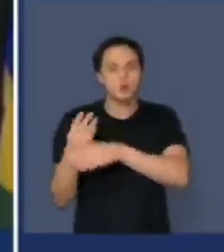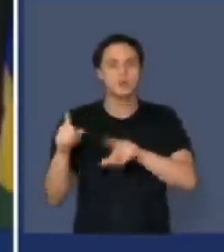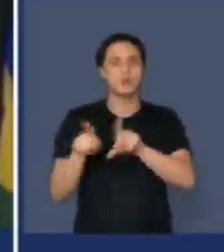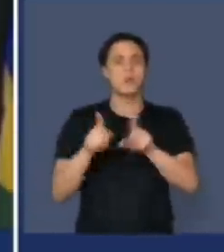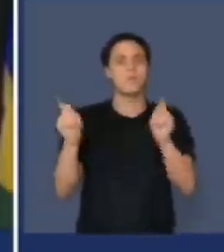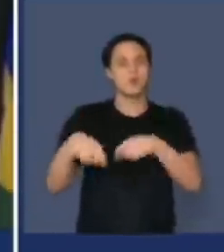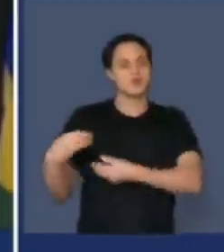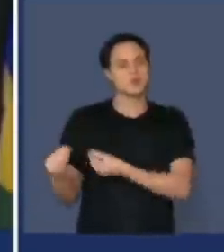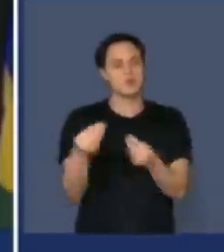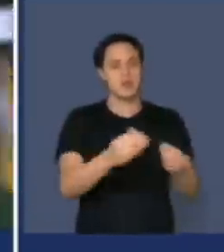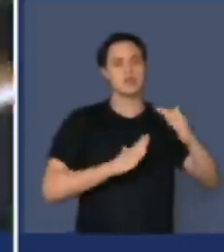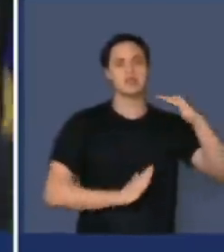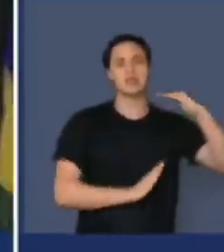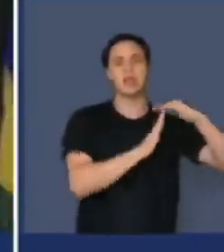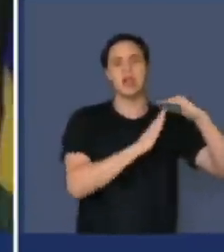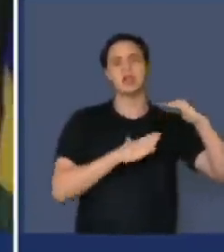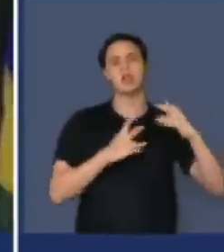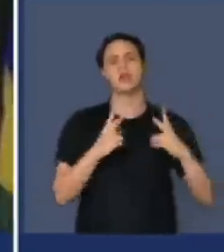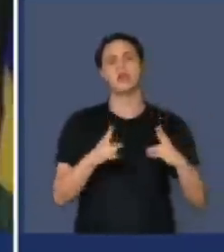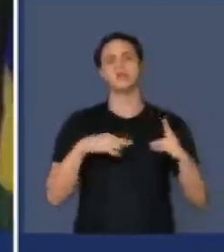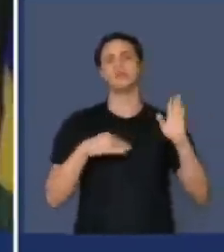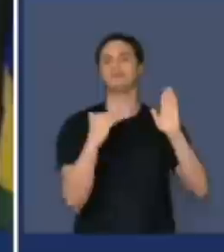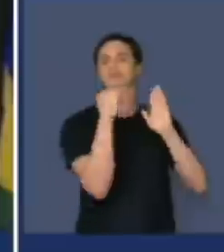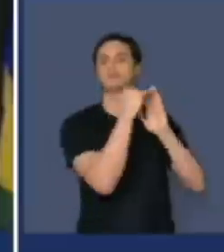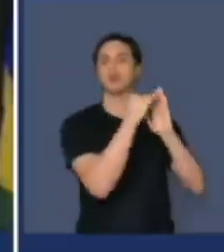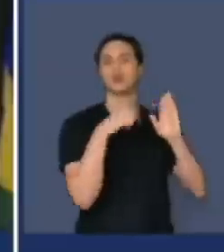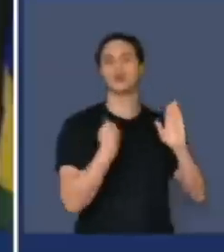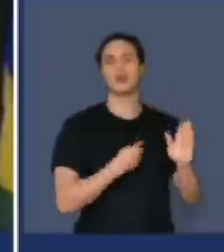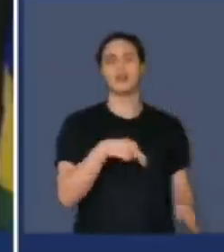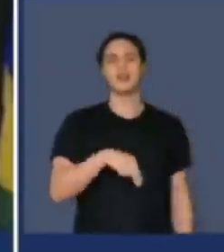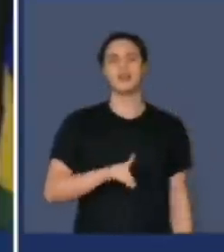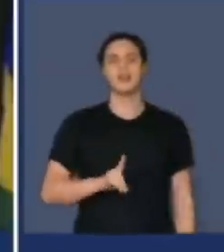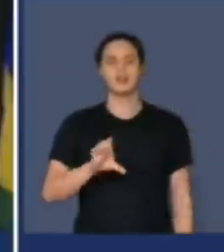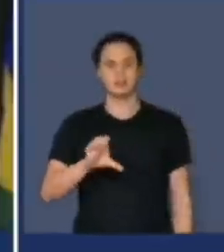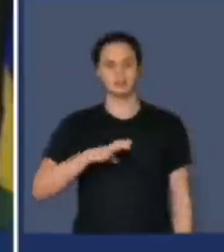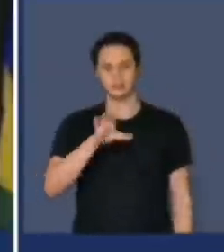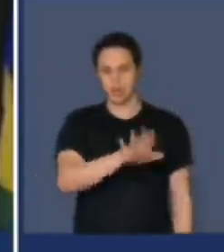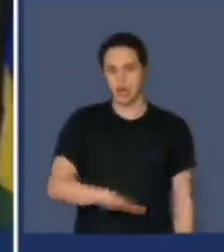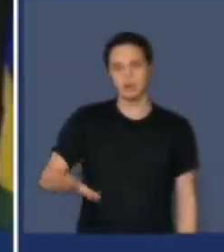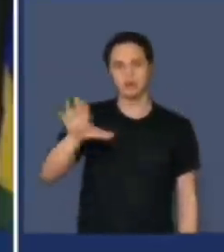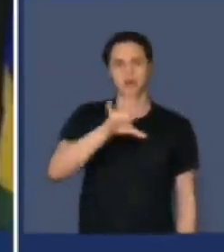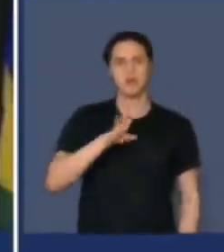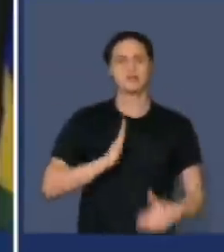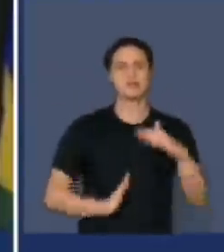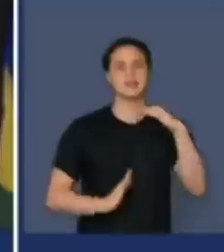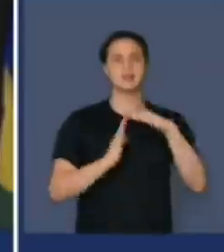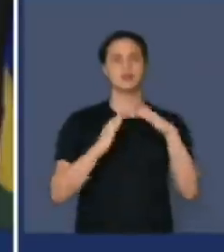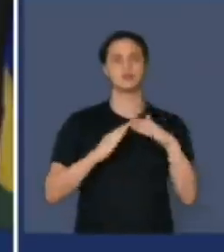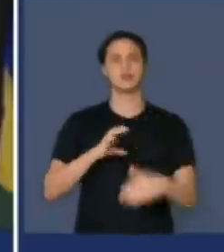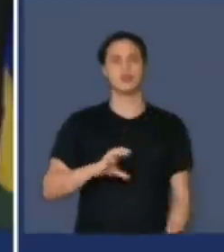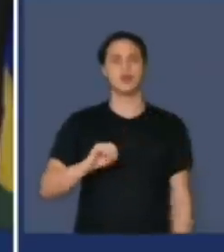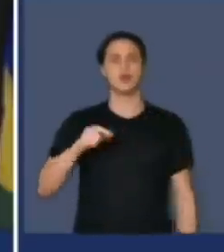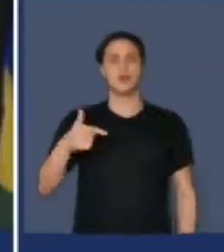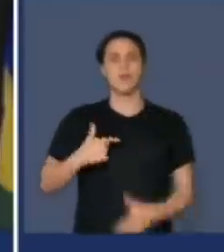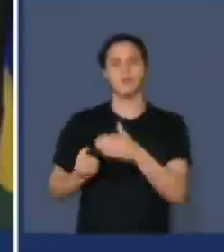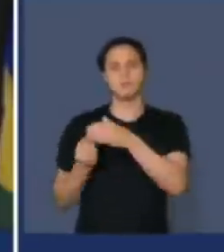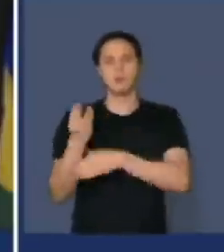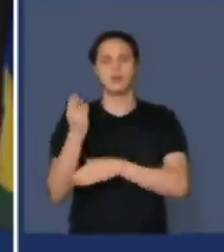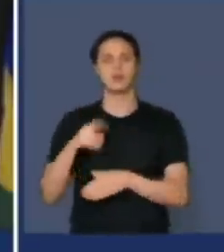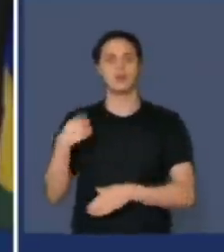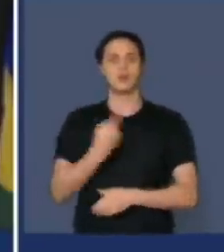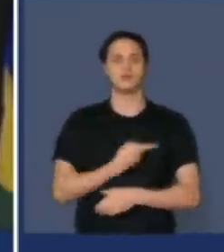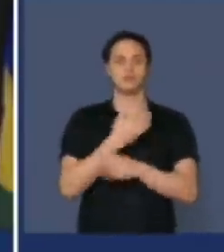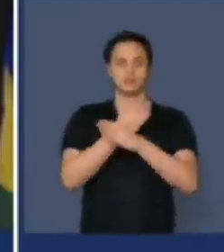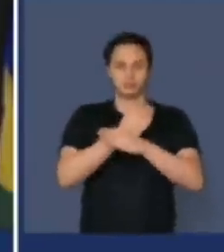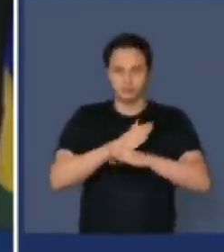um teto, de acordo com a nossa NDC, nacionalmente determinada, o teto das nossas emissões, para que a gente chegue à neutralidade em